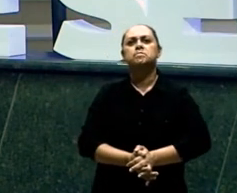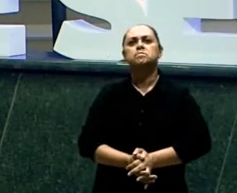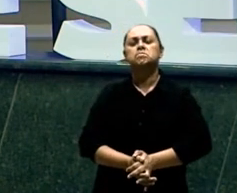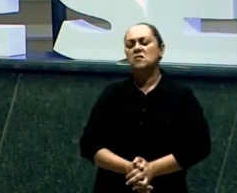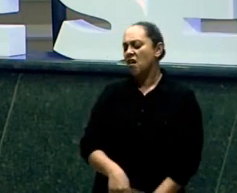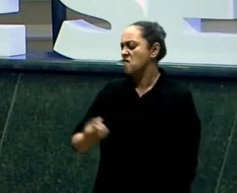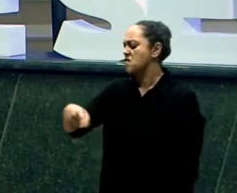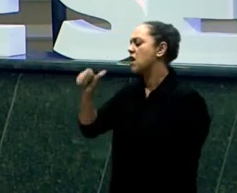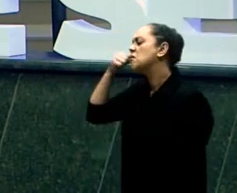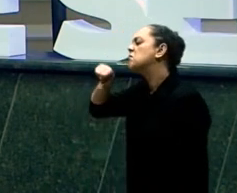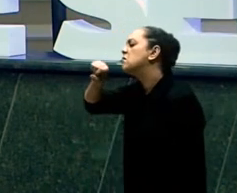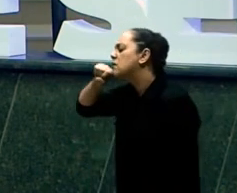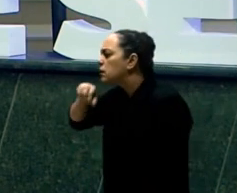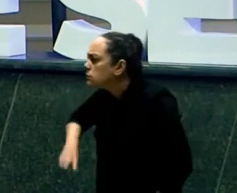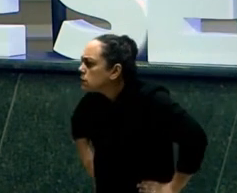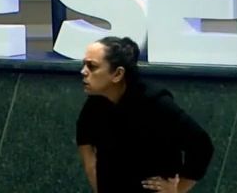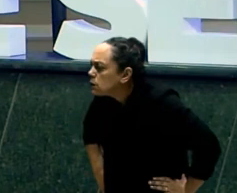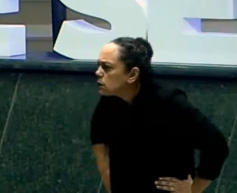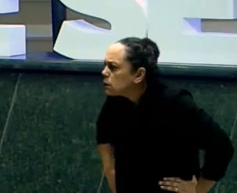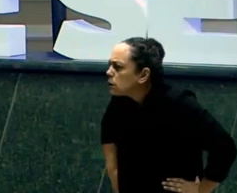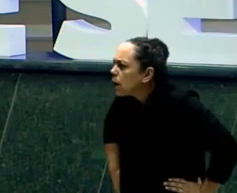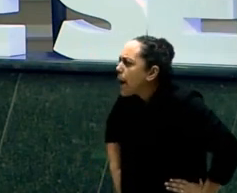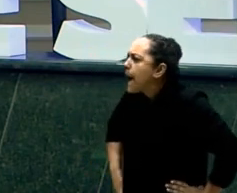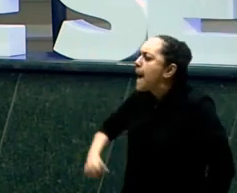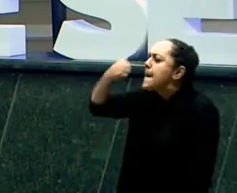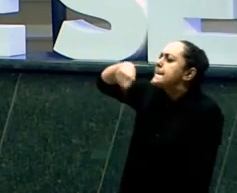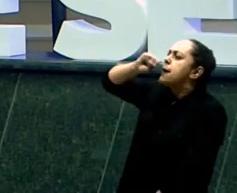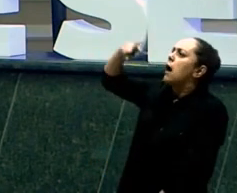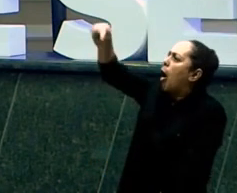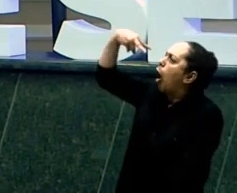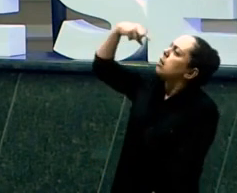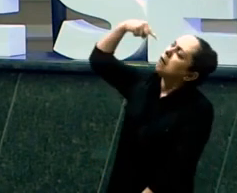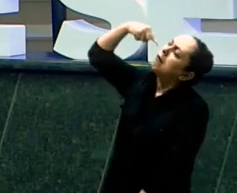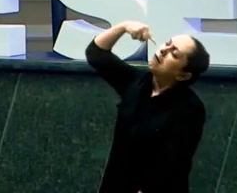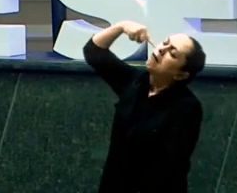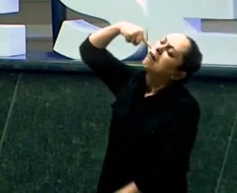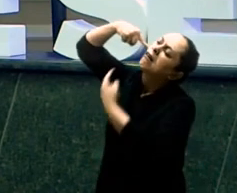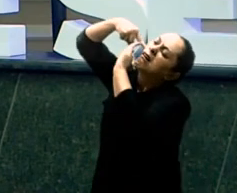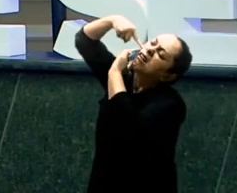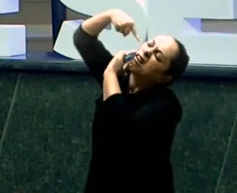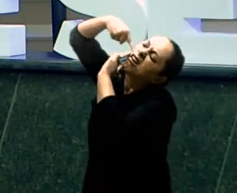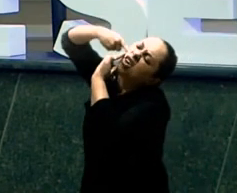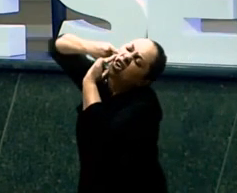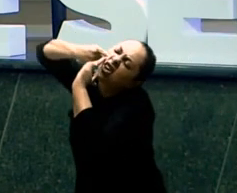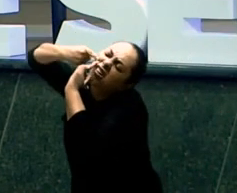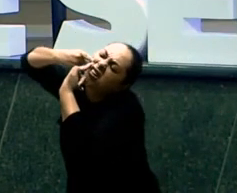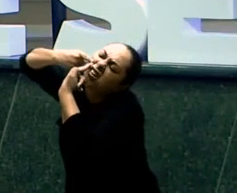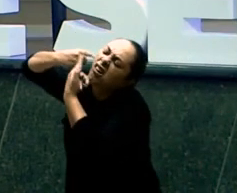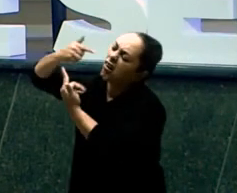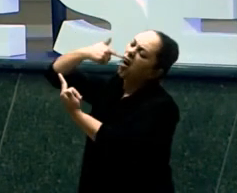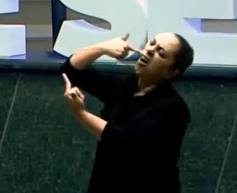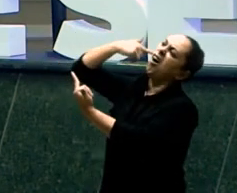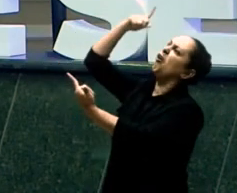a mãe pega uma lupa Coloca Não estou vendo nada Diz Não está vendo Só está falando para me agradar Olha isso aqui Como que eu vou sair